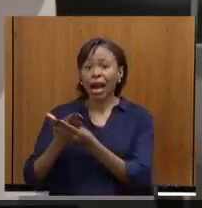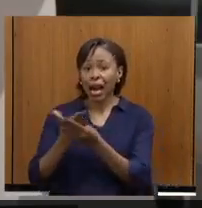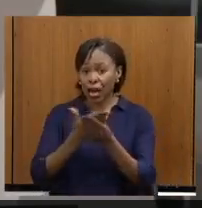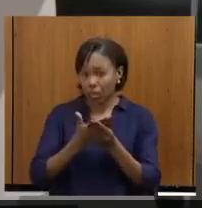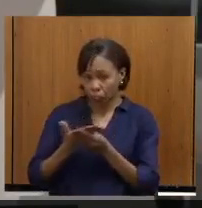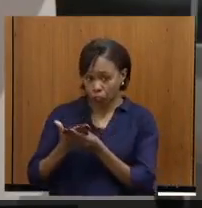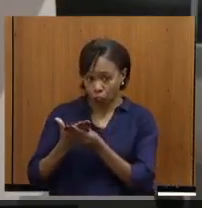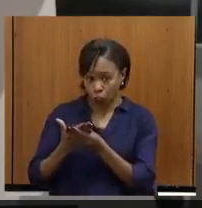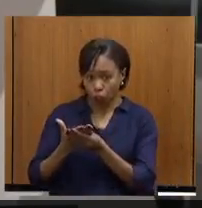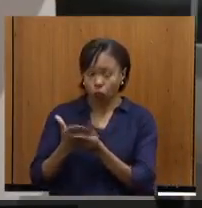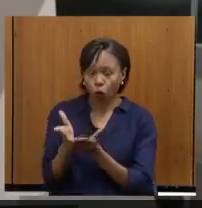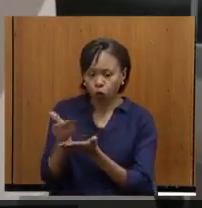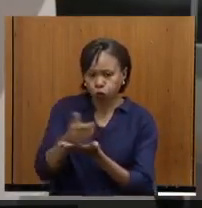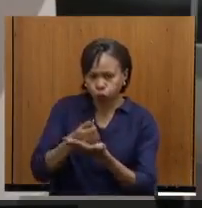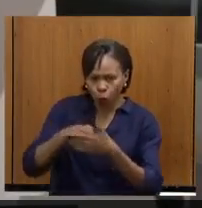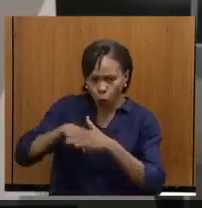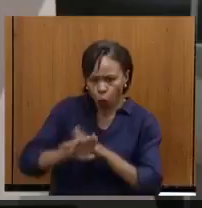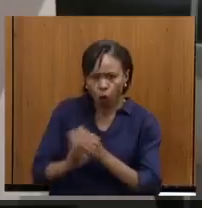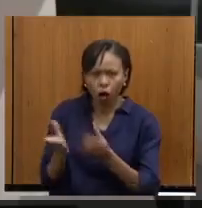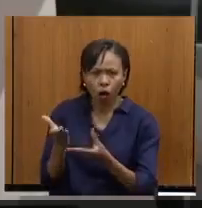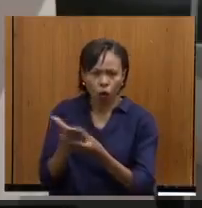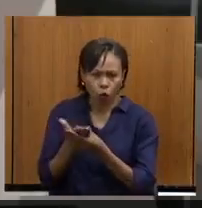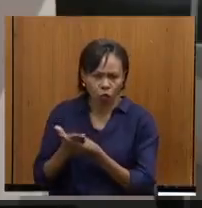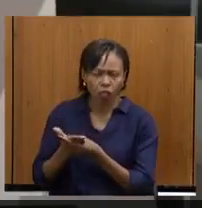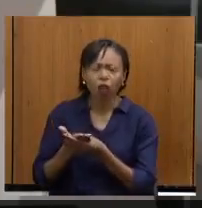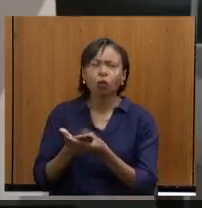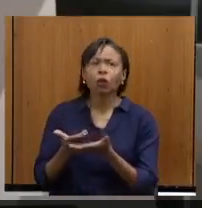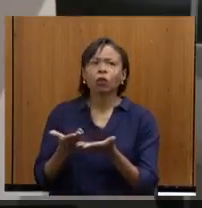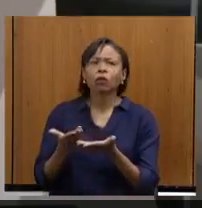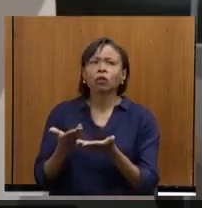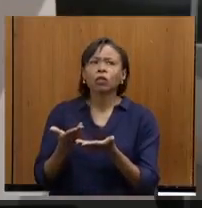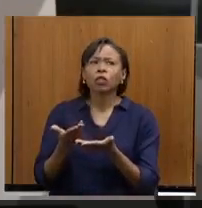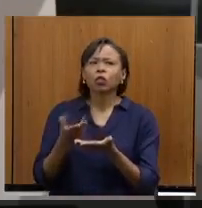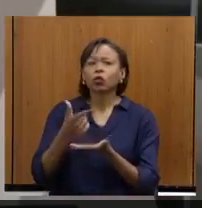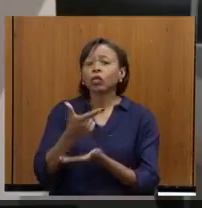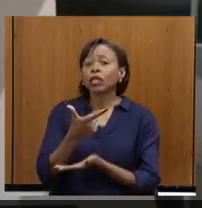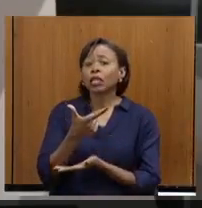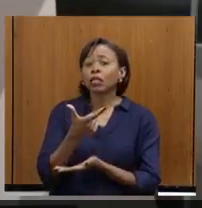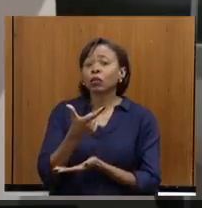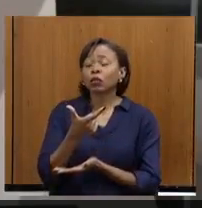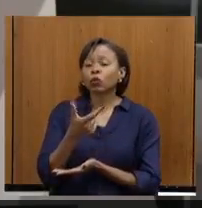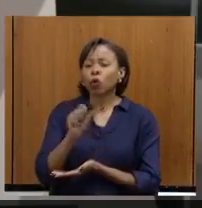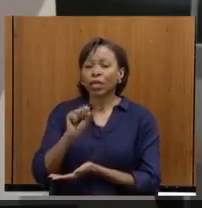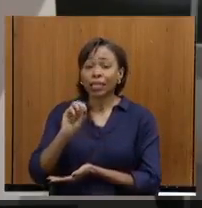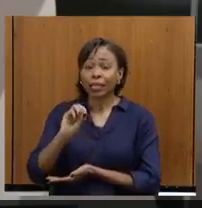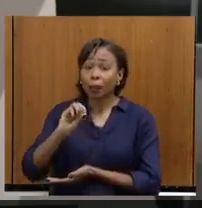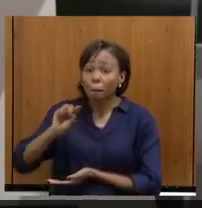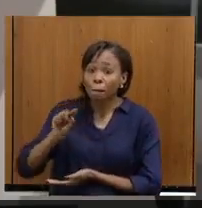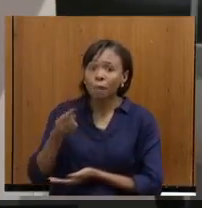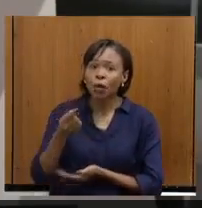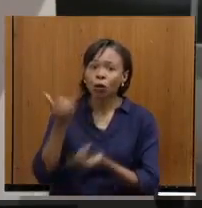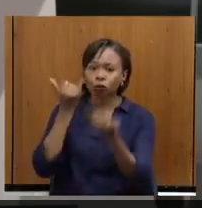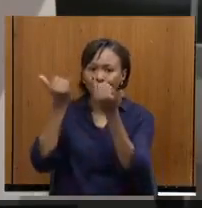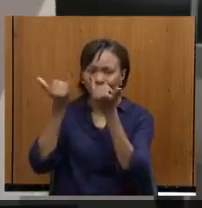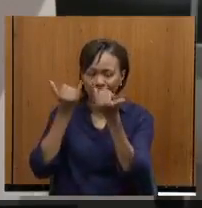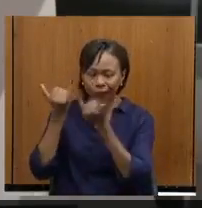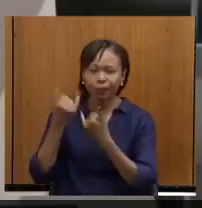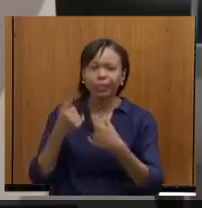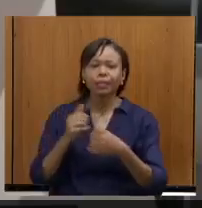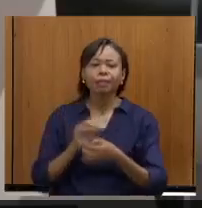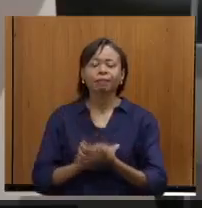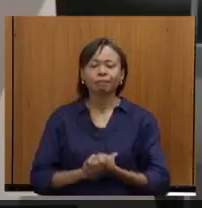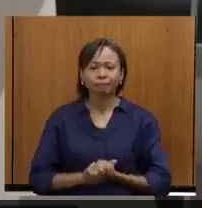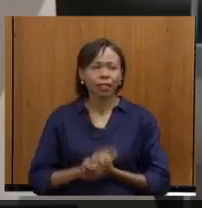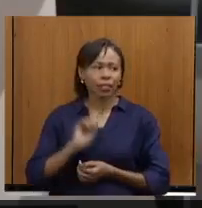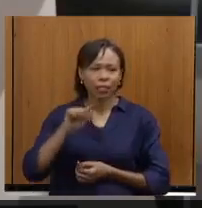tendo uma grande movimentação, 280 mil itens tratados nesse ano, pode passar. Depois eu vou deixar